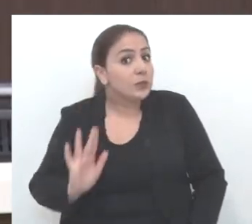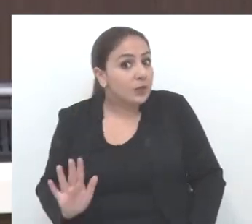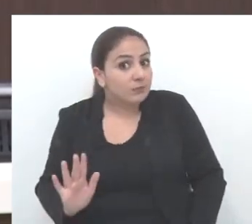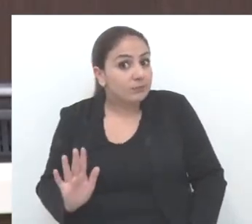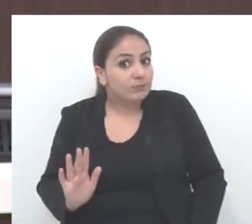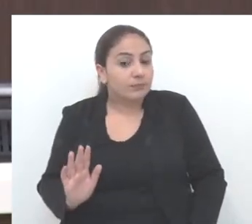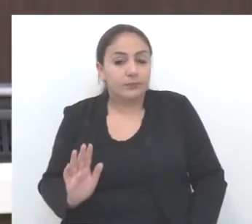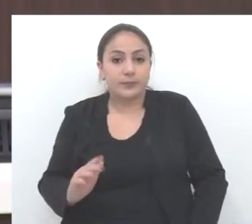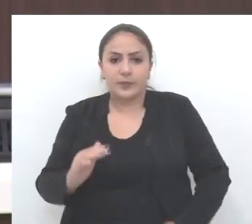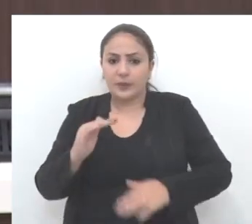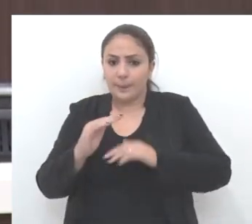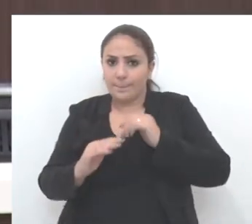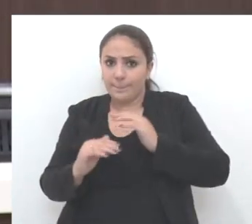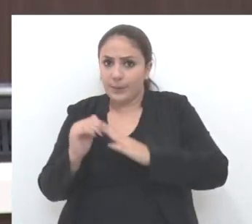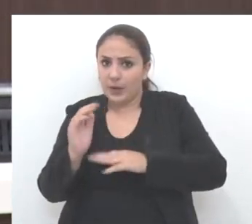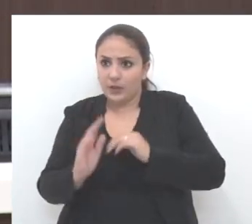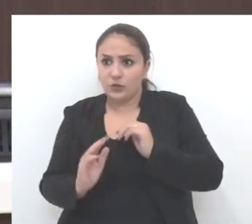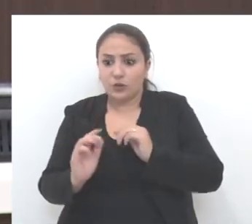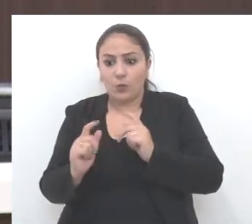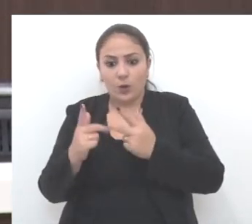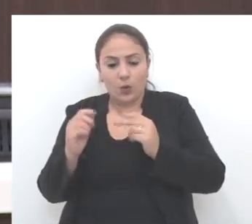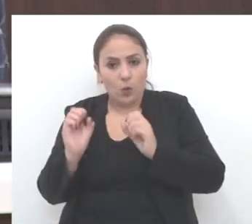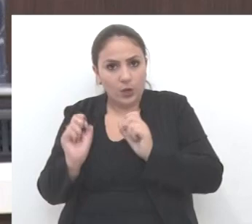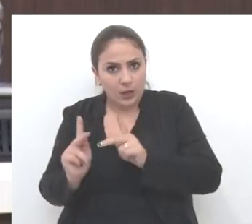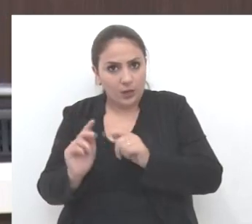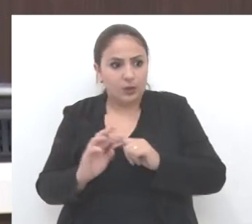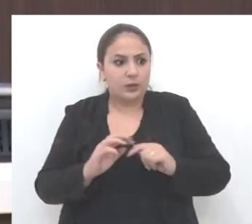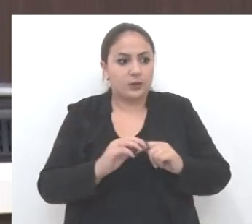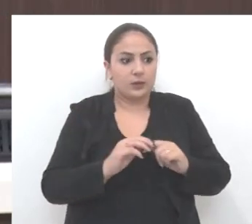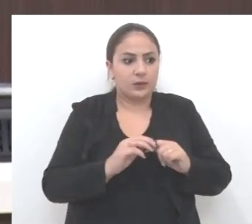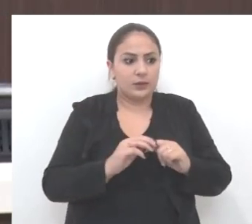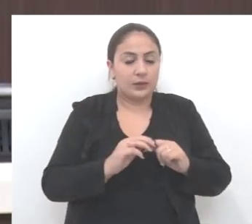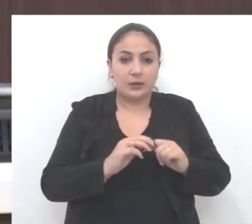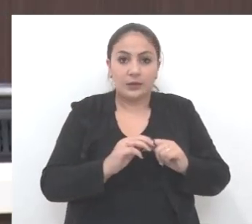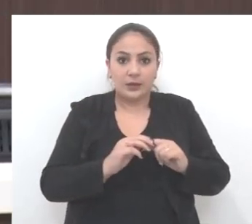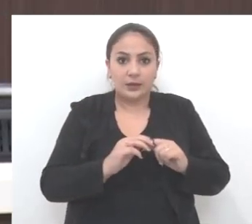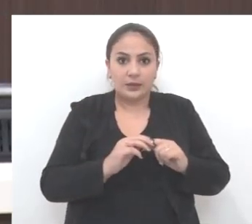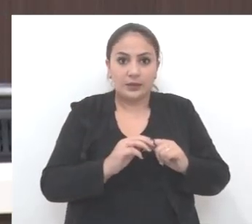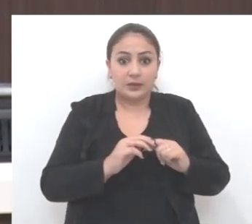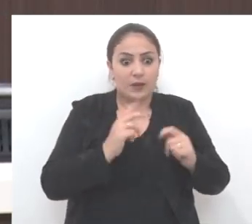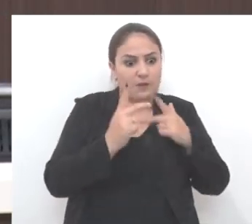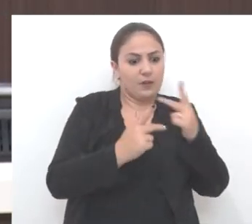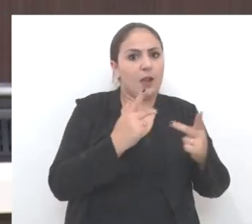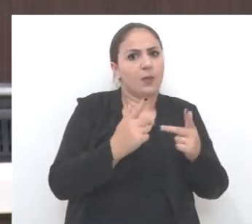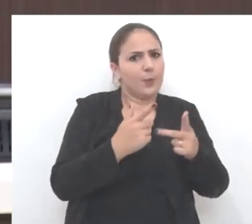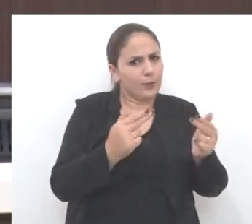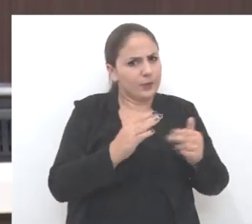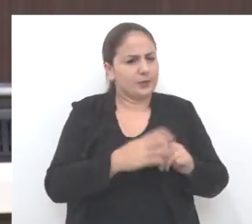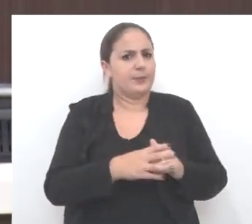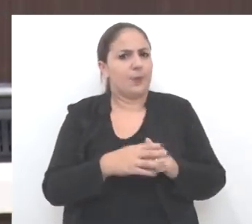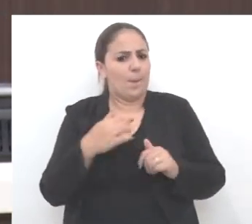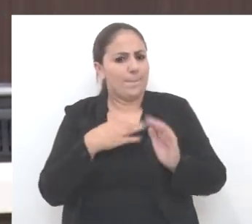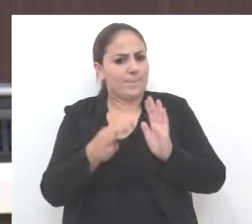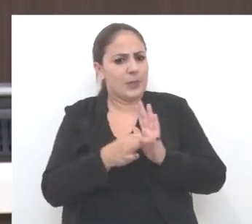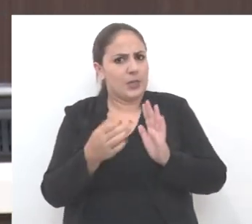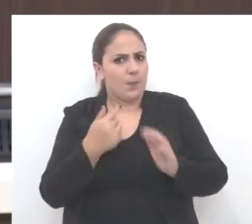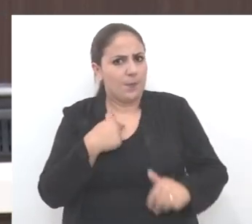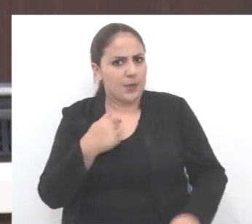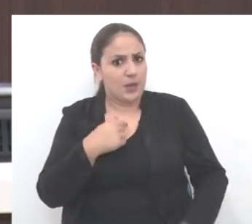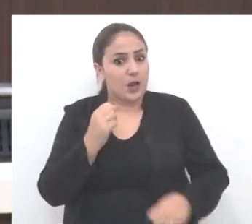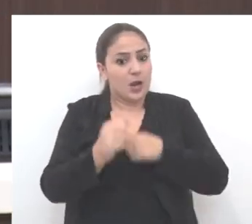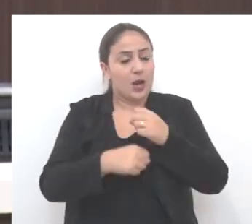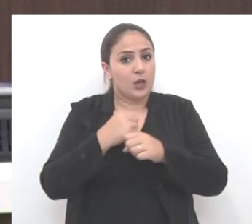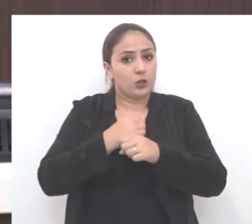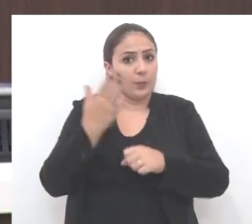Na prática, uma coisa, no discurso, outra. Mas isso é opinião minha, com todo respeito, colega João dos Santos. Ano passado nós já